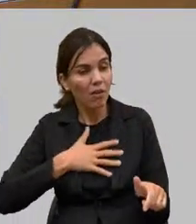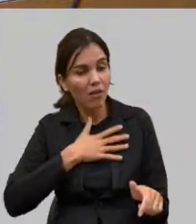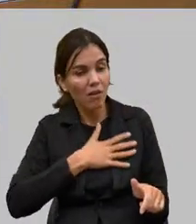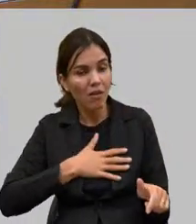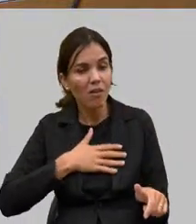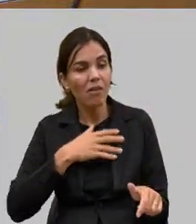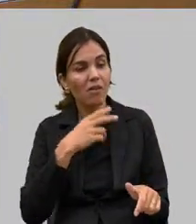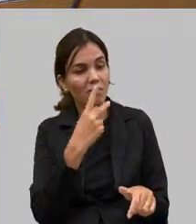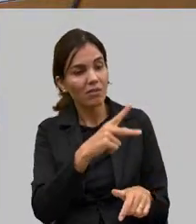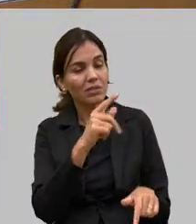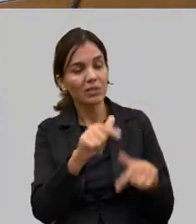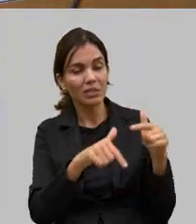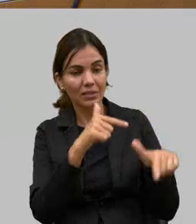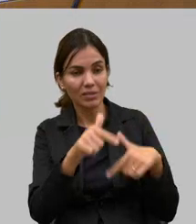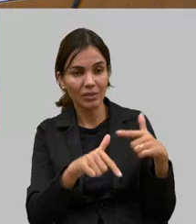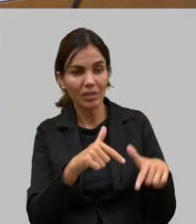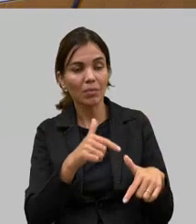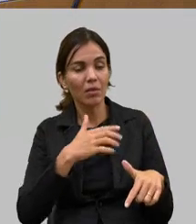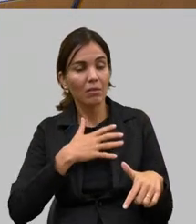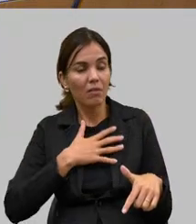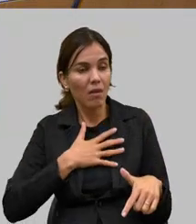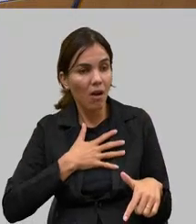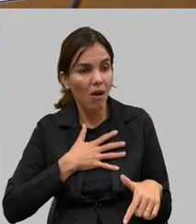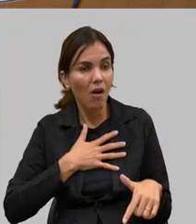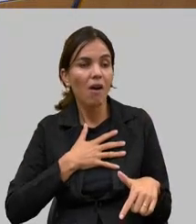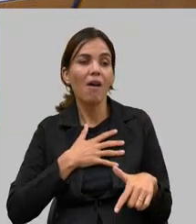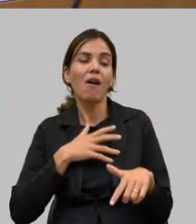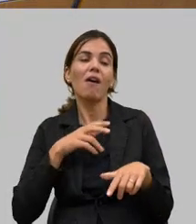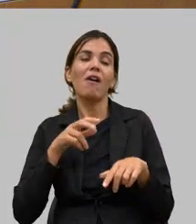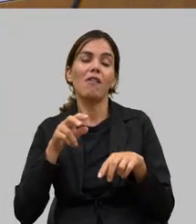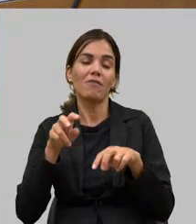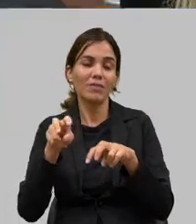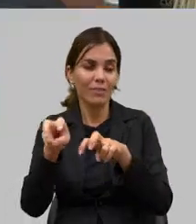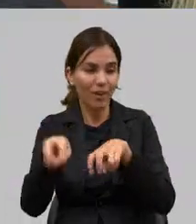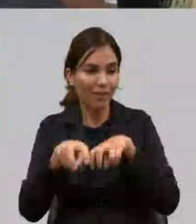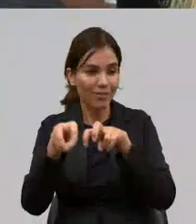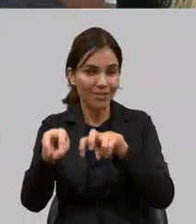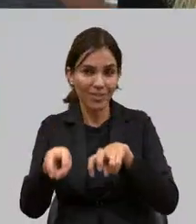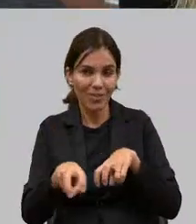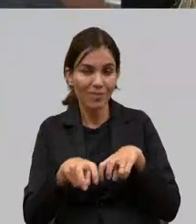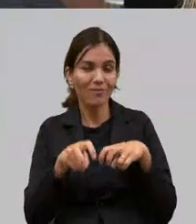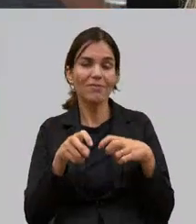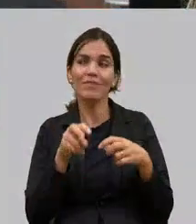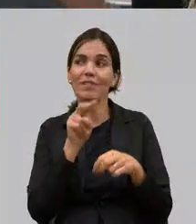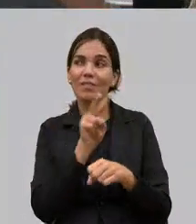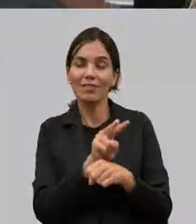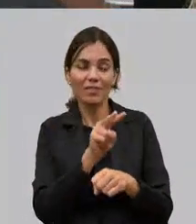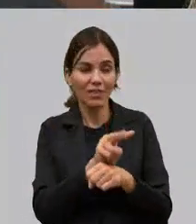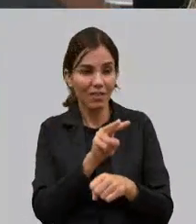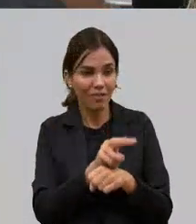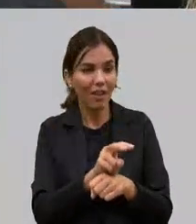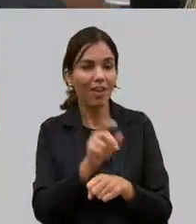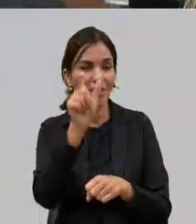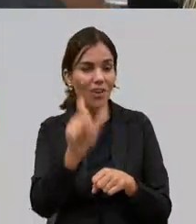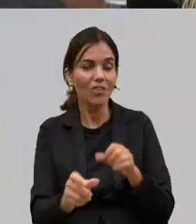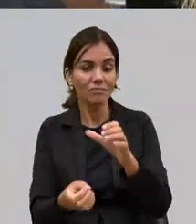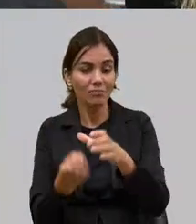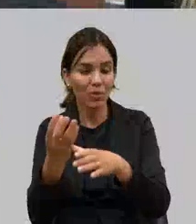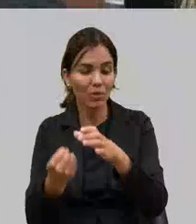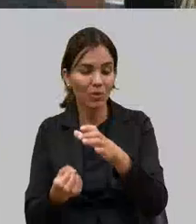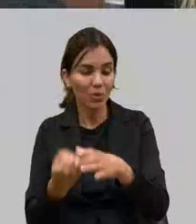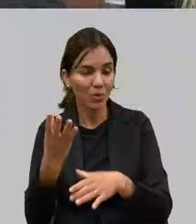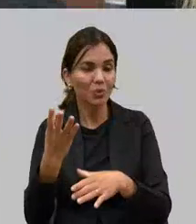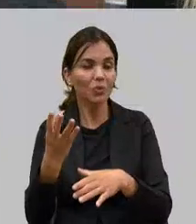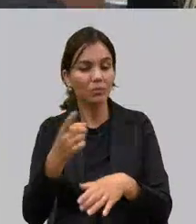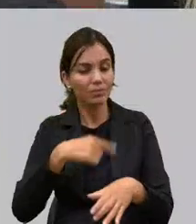gosta do agronegócio defende o agronegócio defende o produtor que é uma bandeira que a gente tem que levantar com orgulho Minas